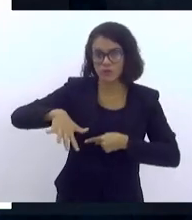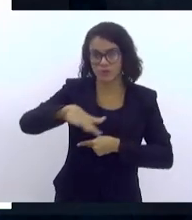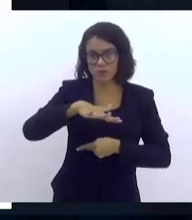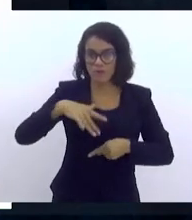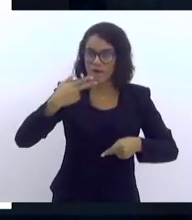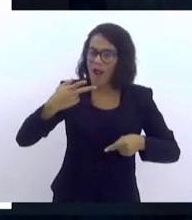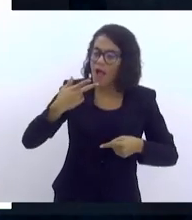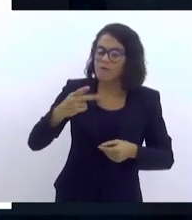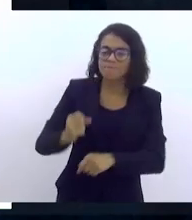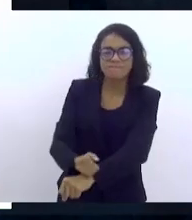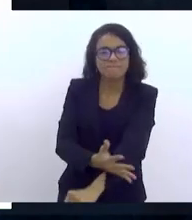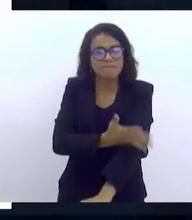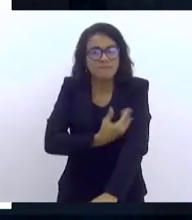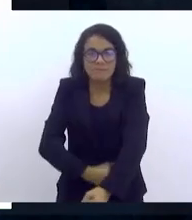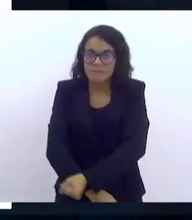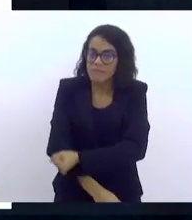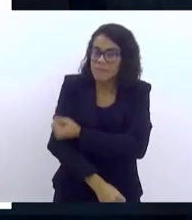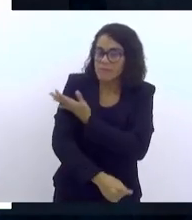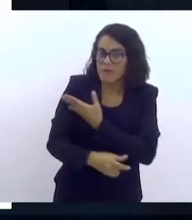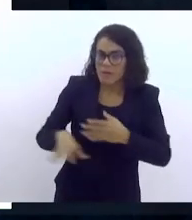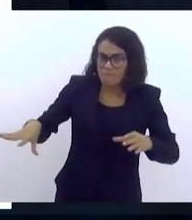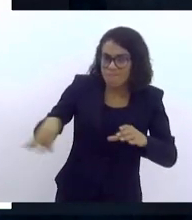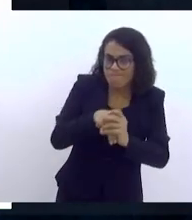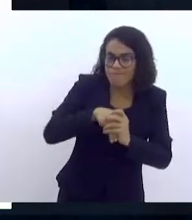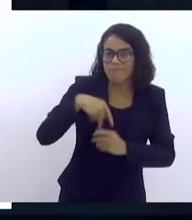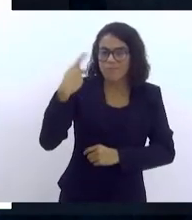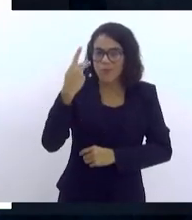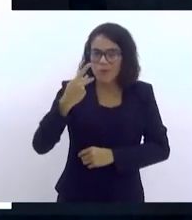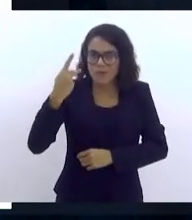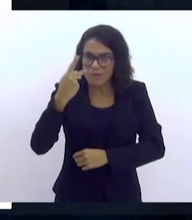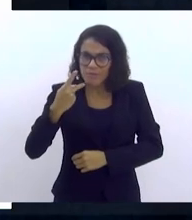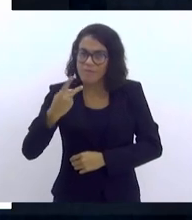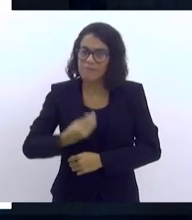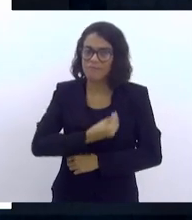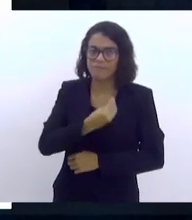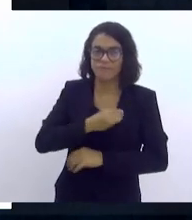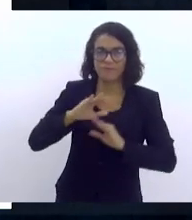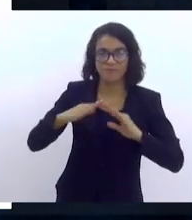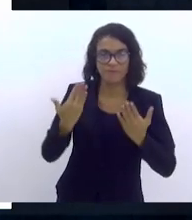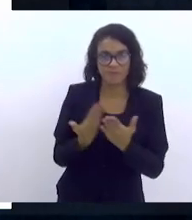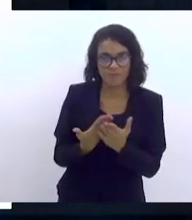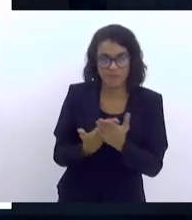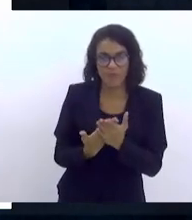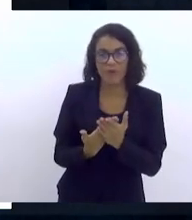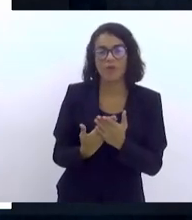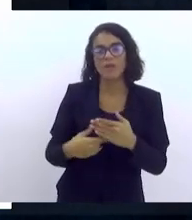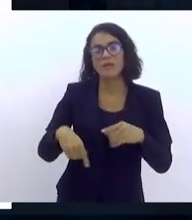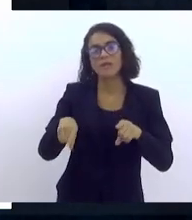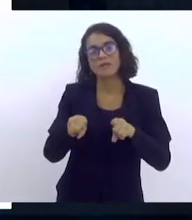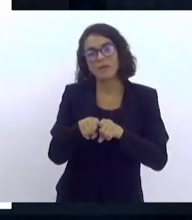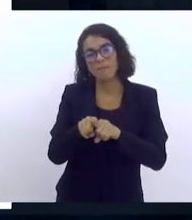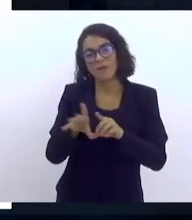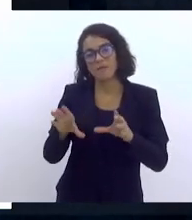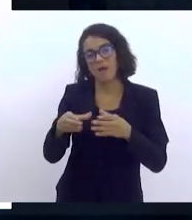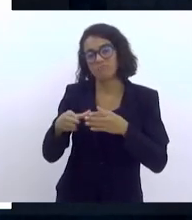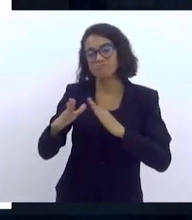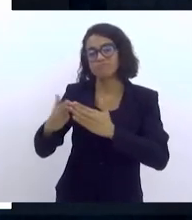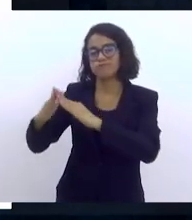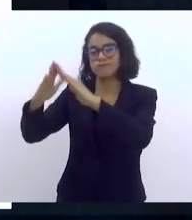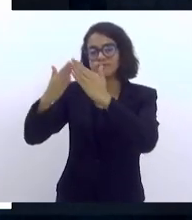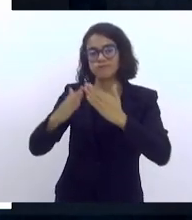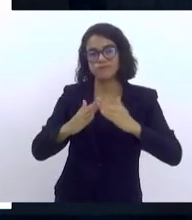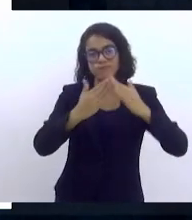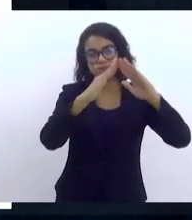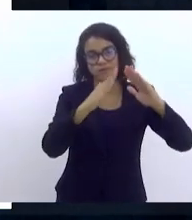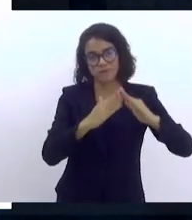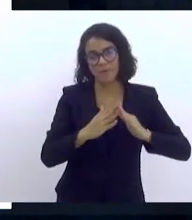falar das suas emoções, de participar politicamente da vida da escola e da sua comunidade. E isso,